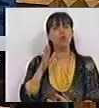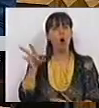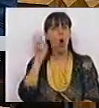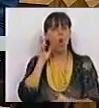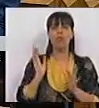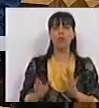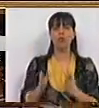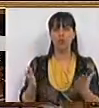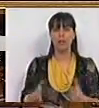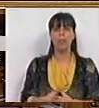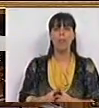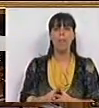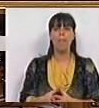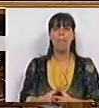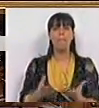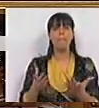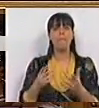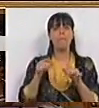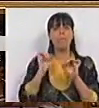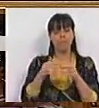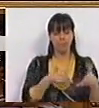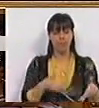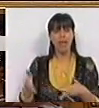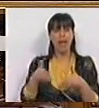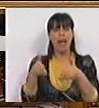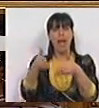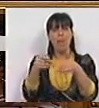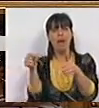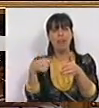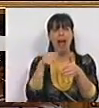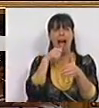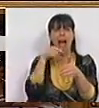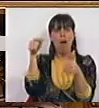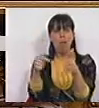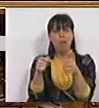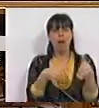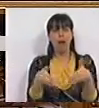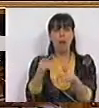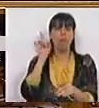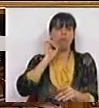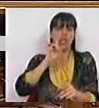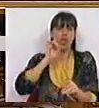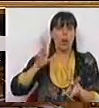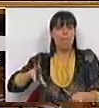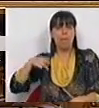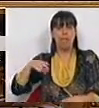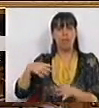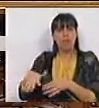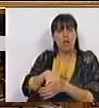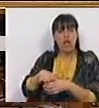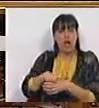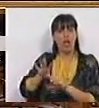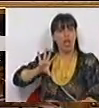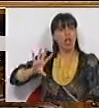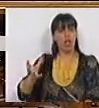de ouvir, as levadas da Madeira constituem, de facto, um autêntico tesouro, um património da região,